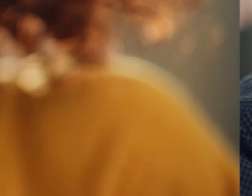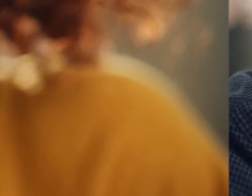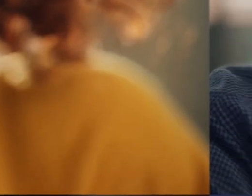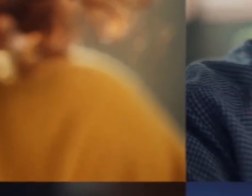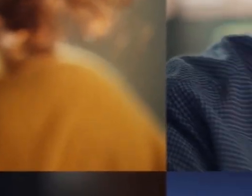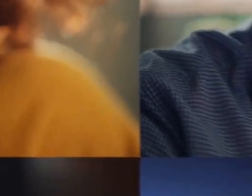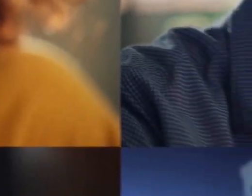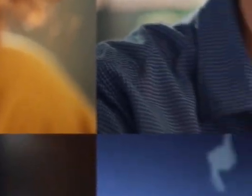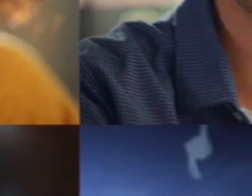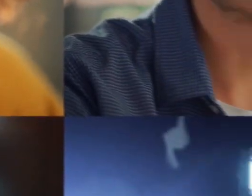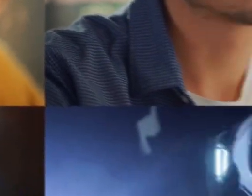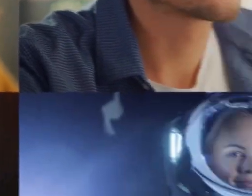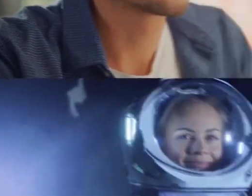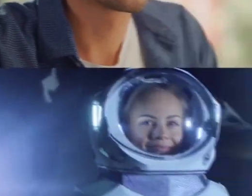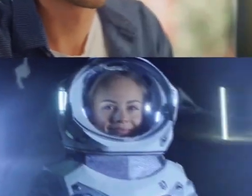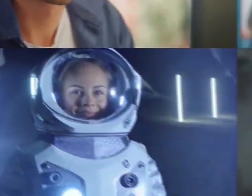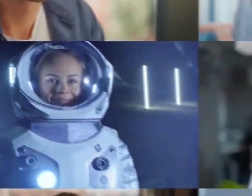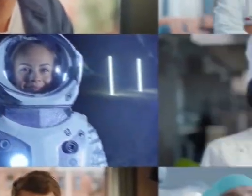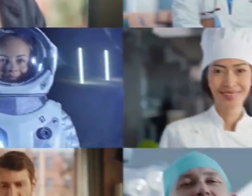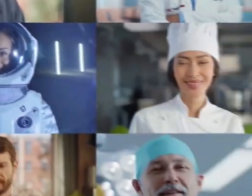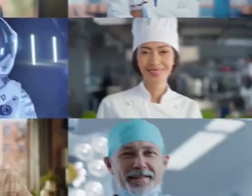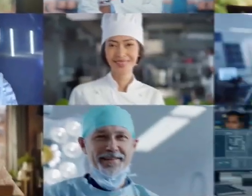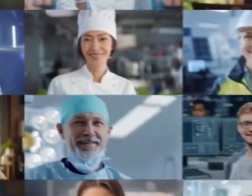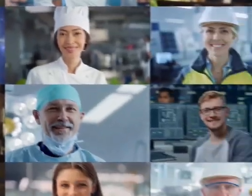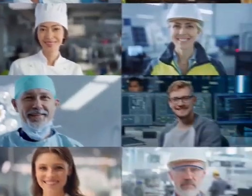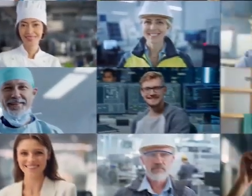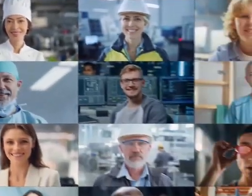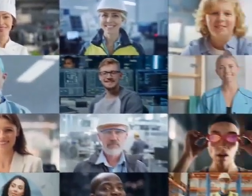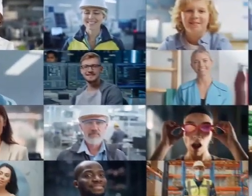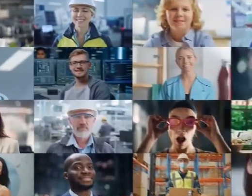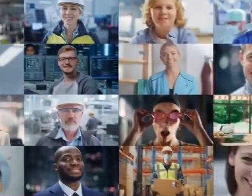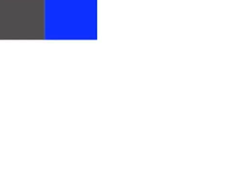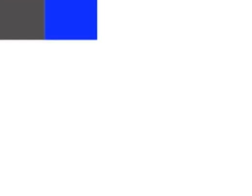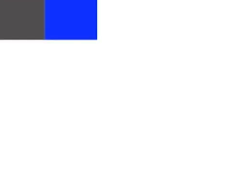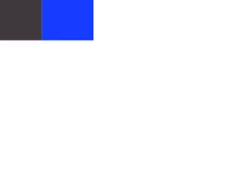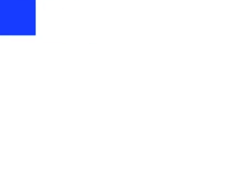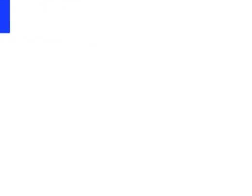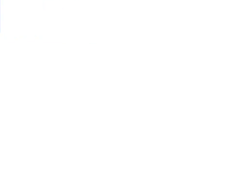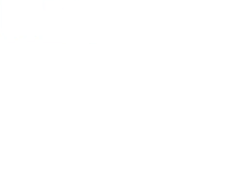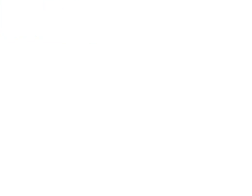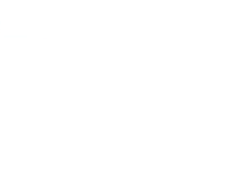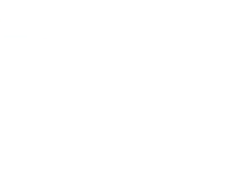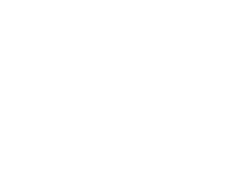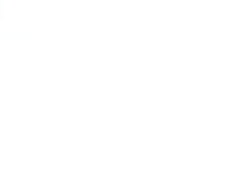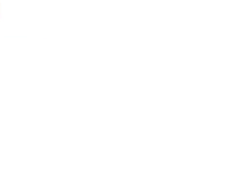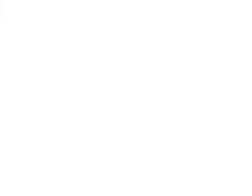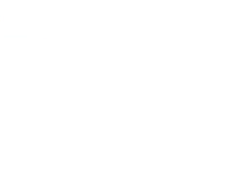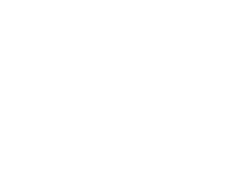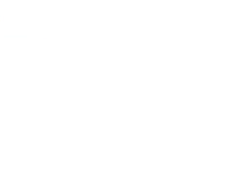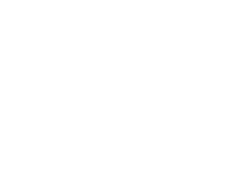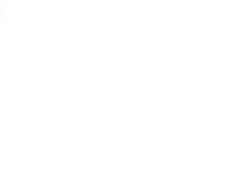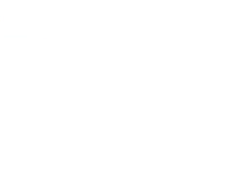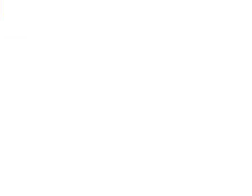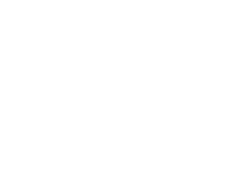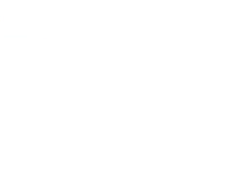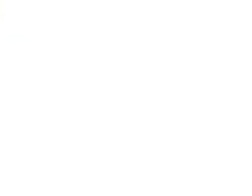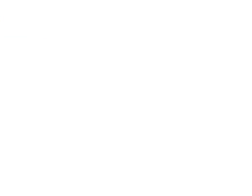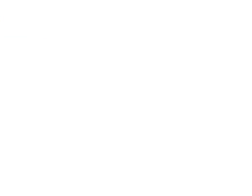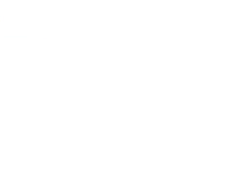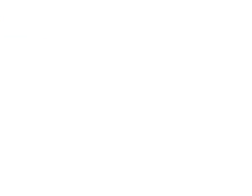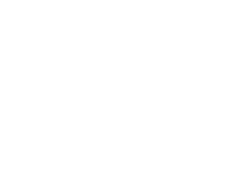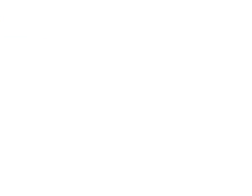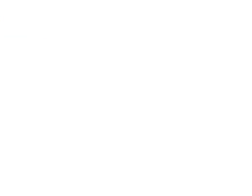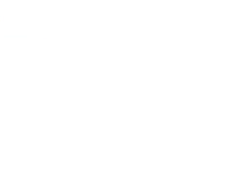gostando trabalhando trabalhando é o governo trabalhando União e Reconstrução Governo Federal agora